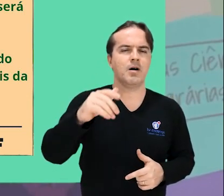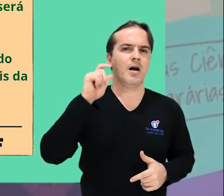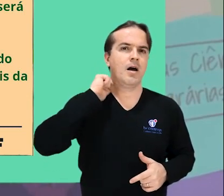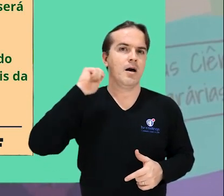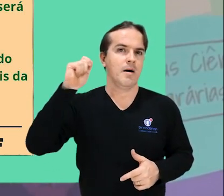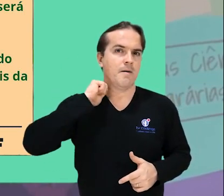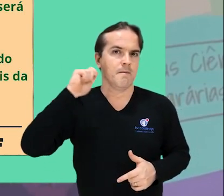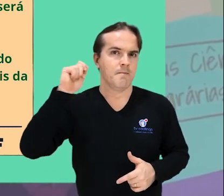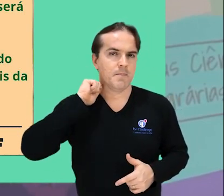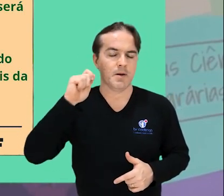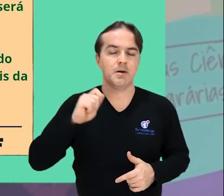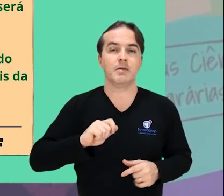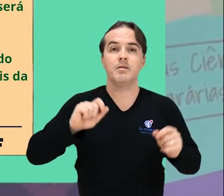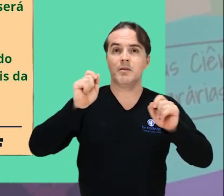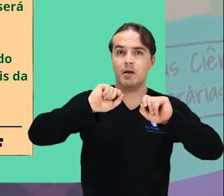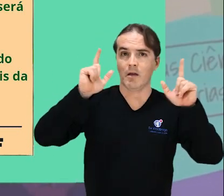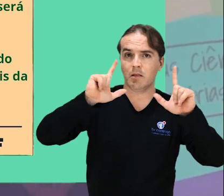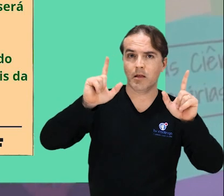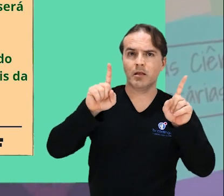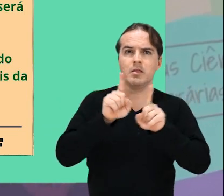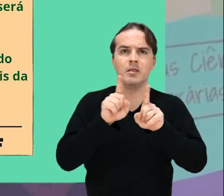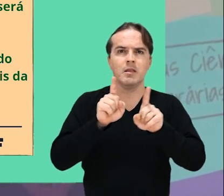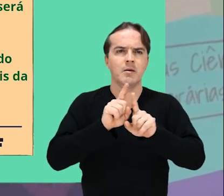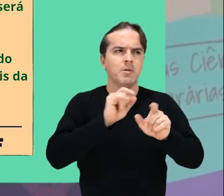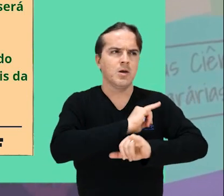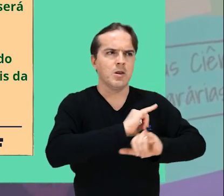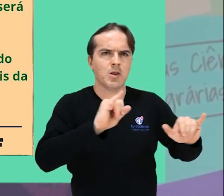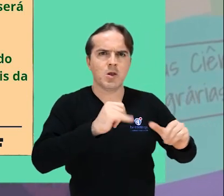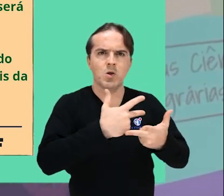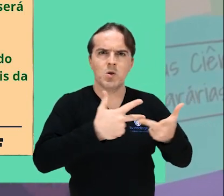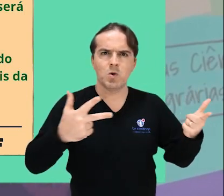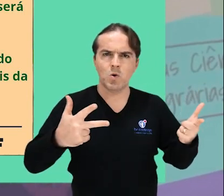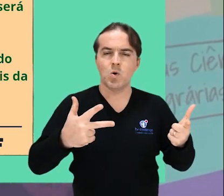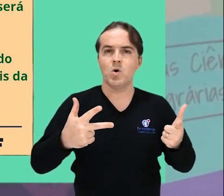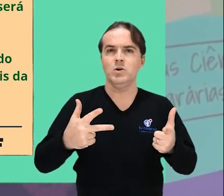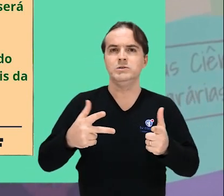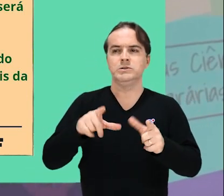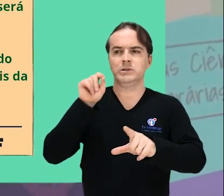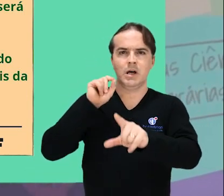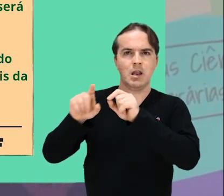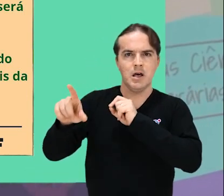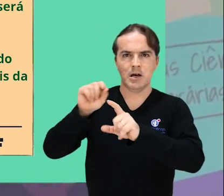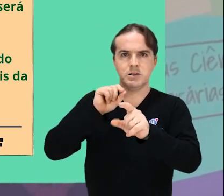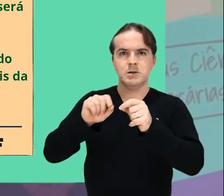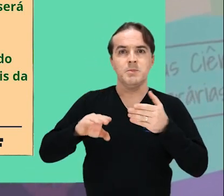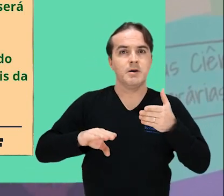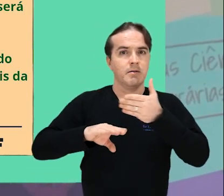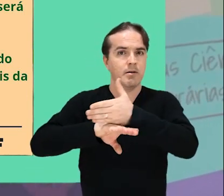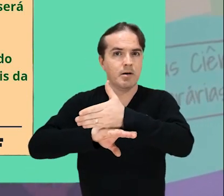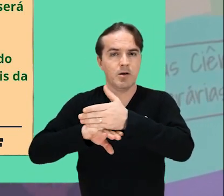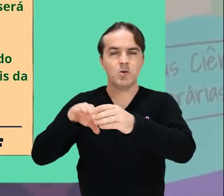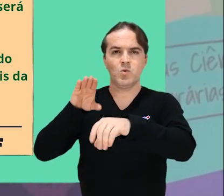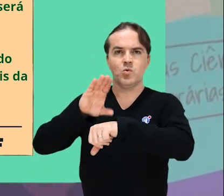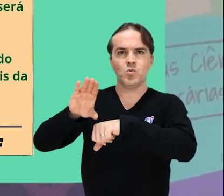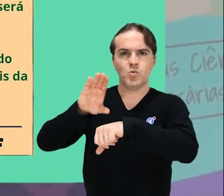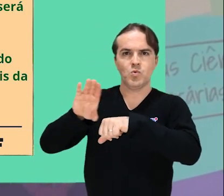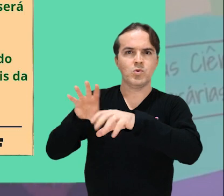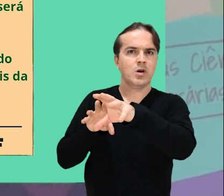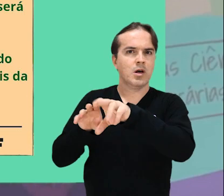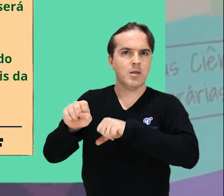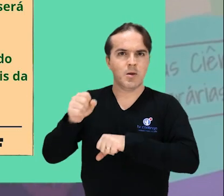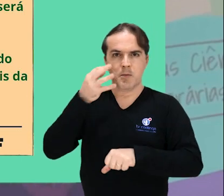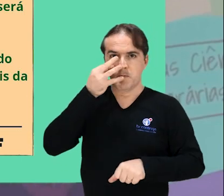ficar atento às atualizações da Comissão Gestora do Processo Seletivo para ingresso nos cursos de graduação